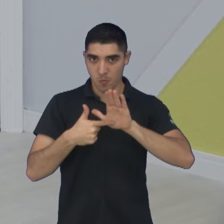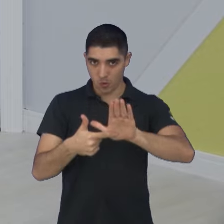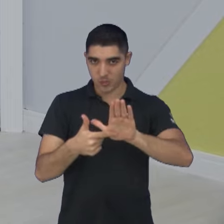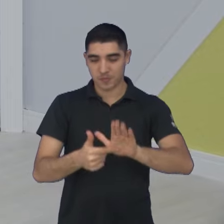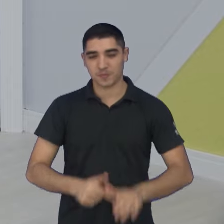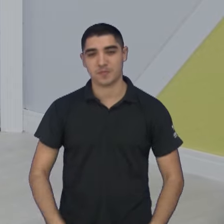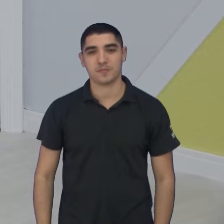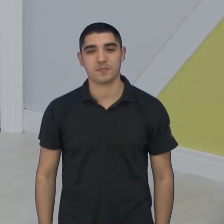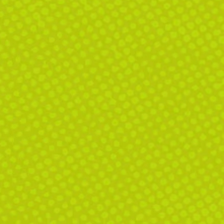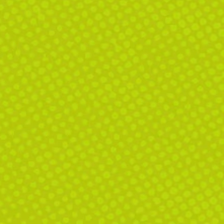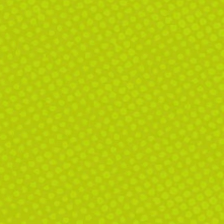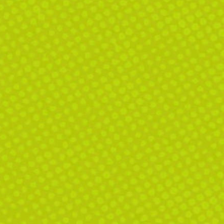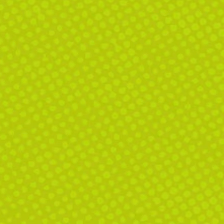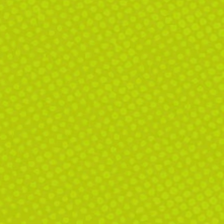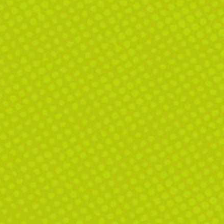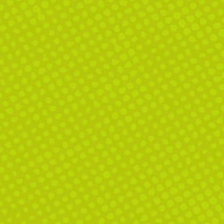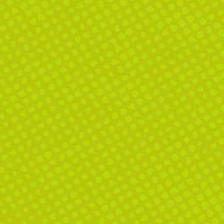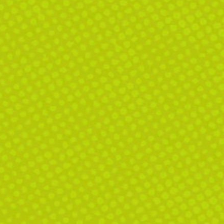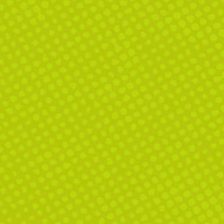já já voltamos.